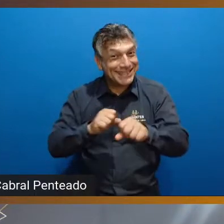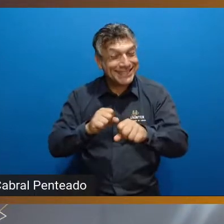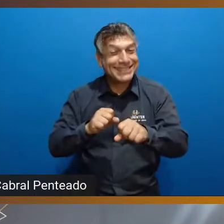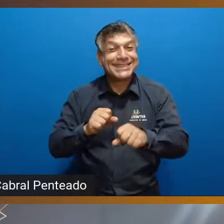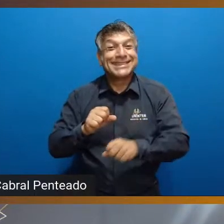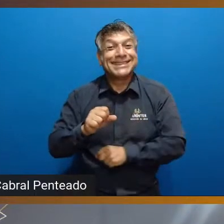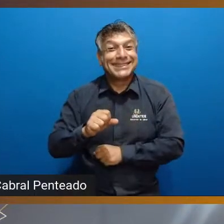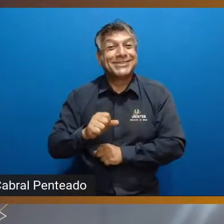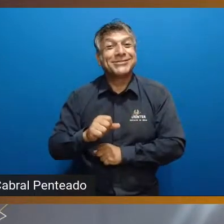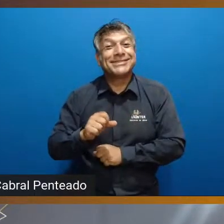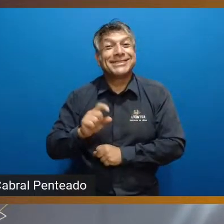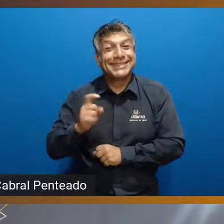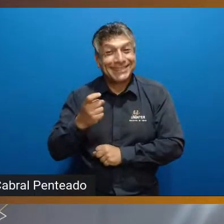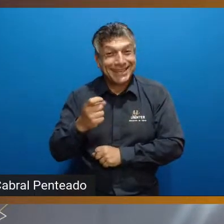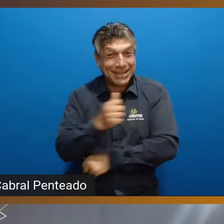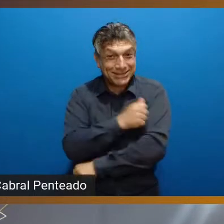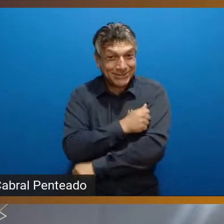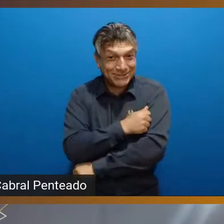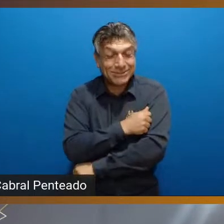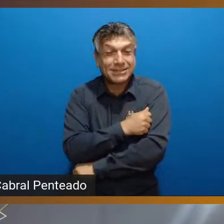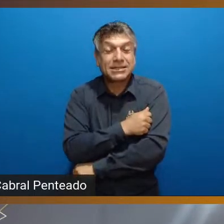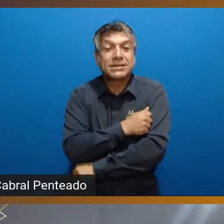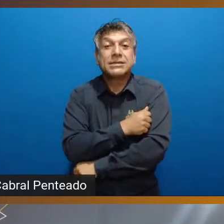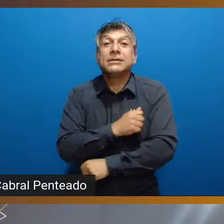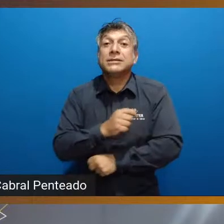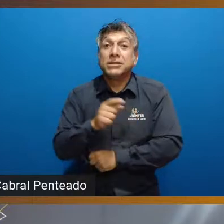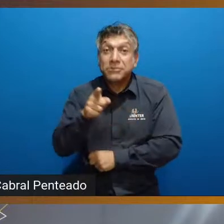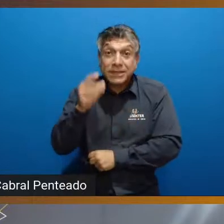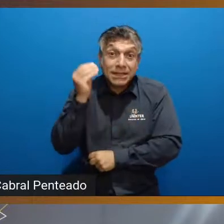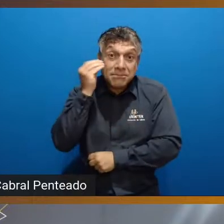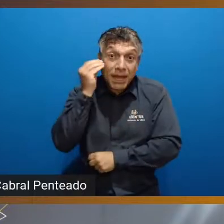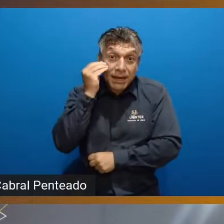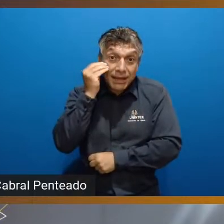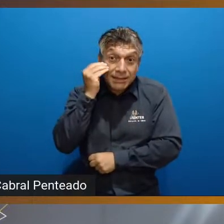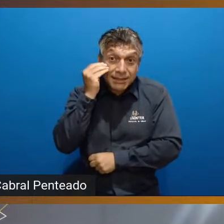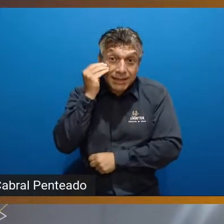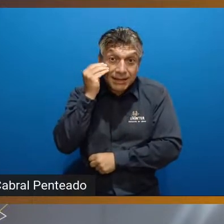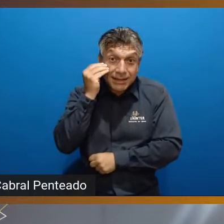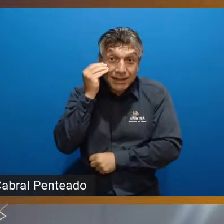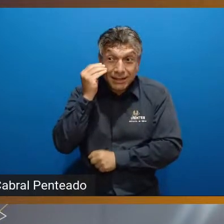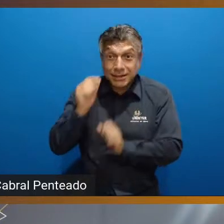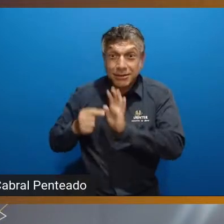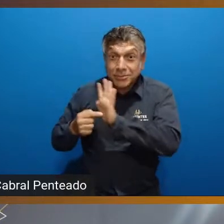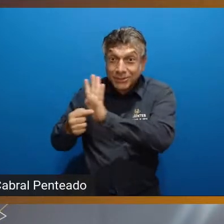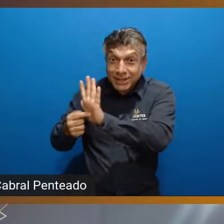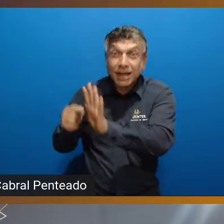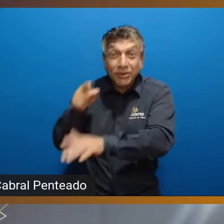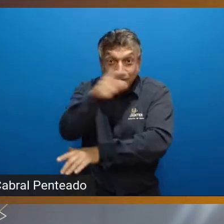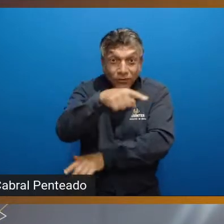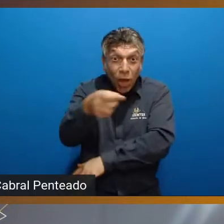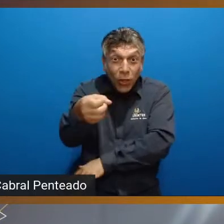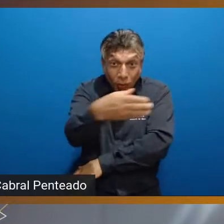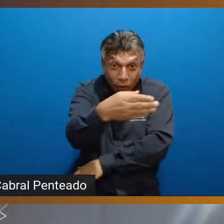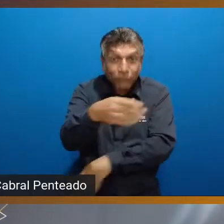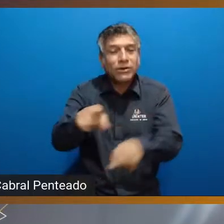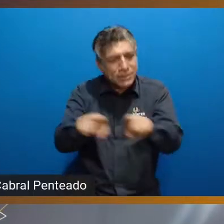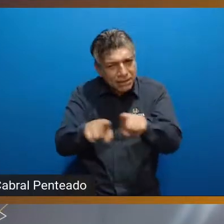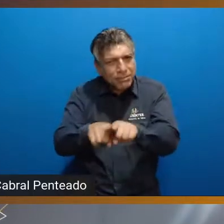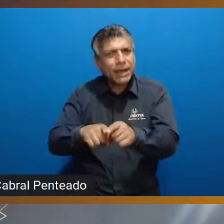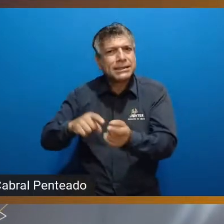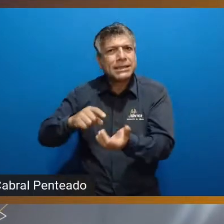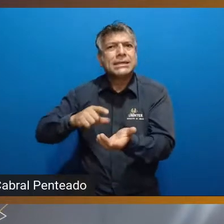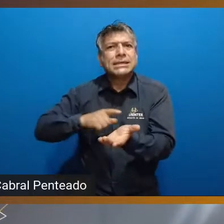egressos, que a prática deles seja prática de vocês, futuros alunos, realmente a pesquisa é importante, publicar é importante